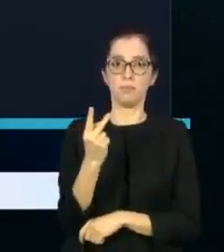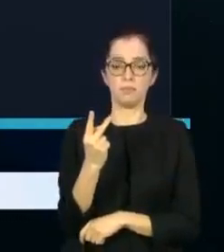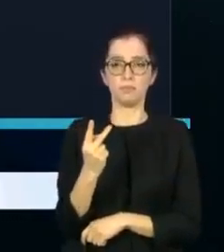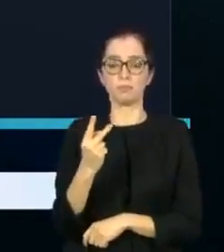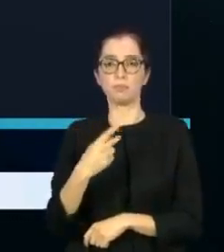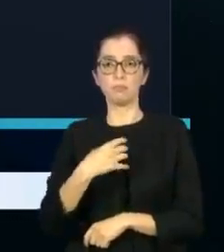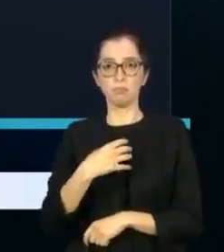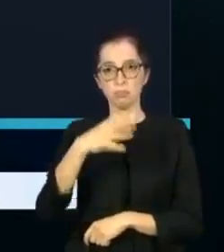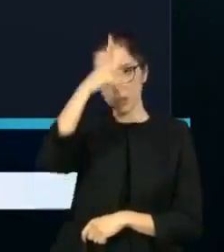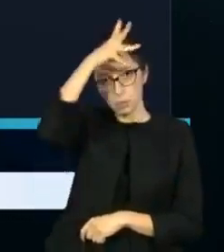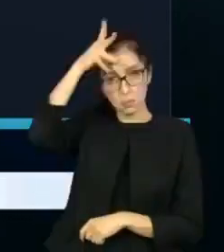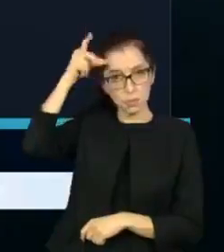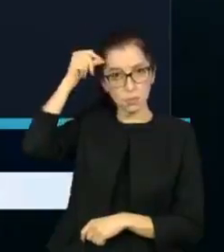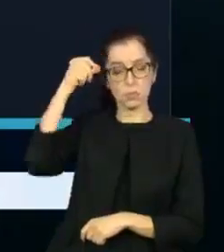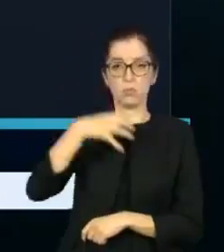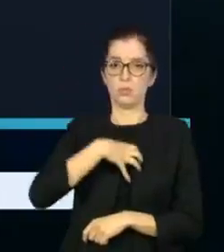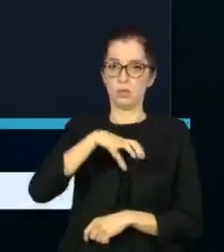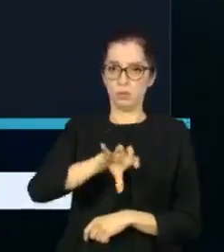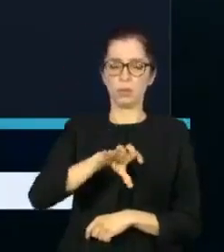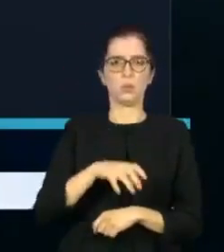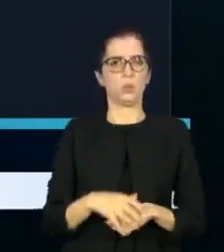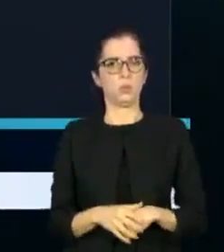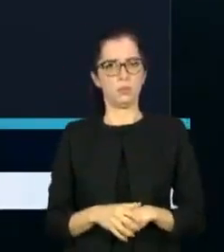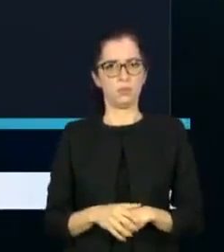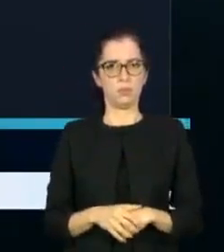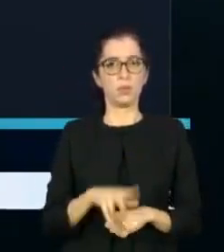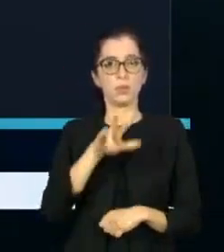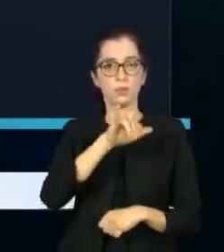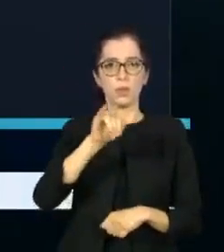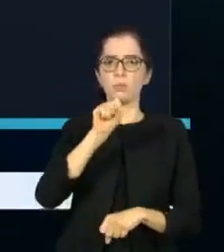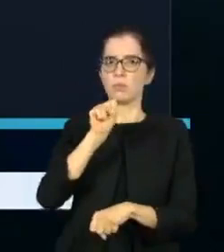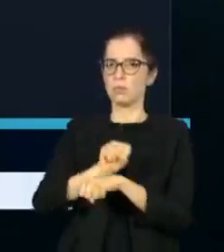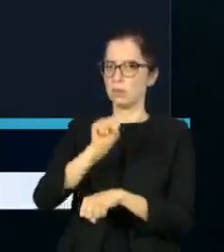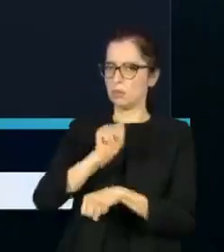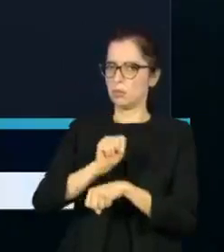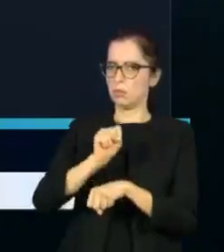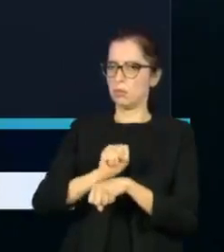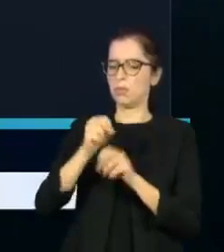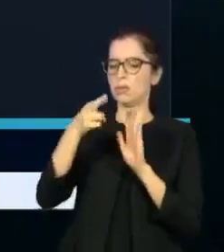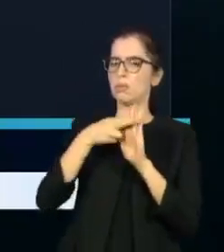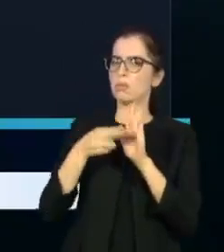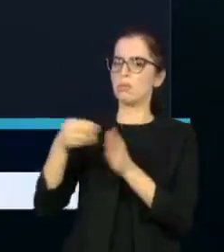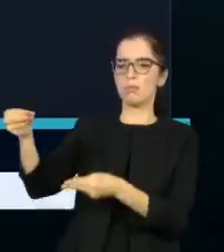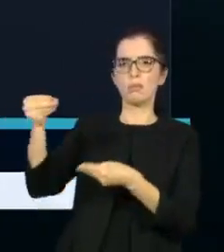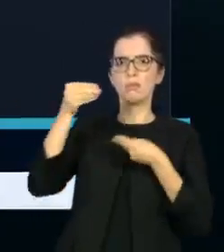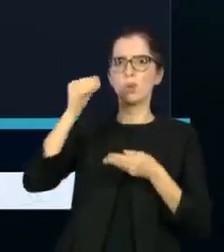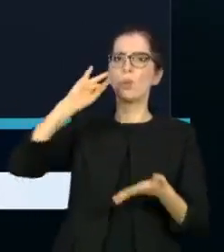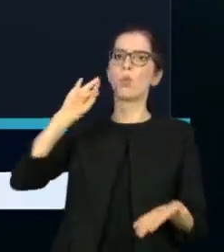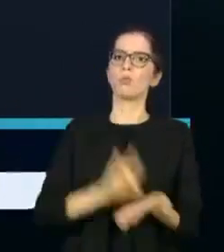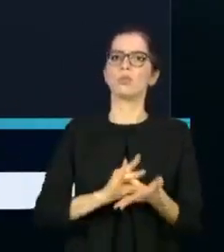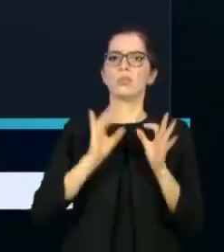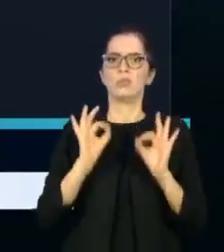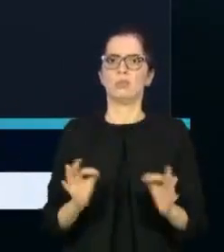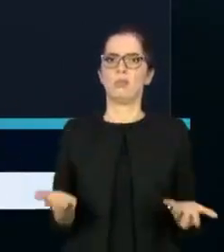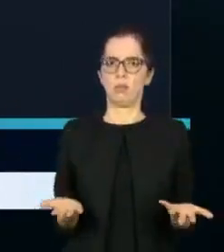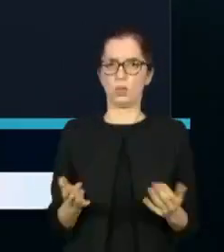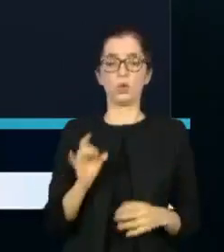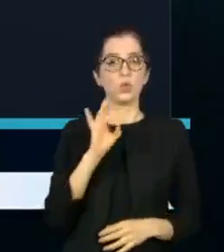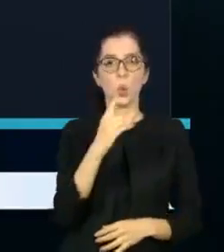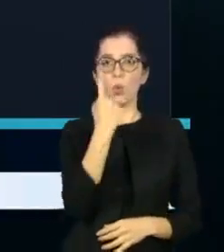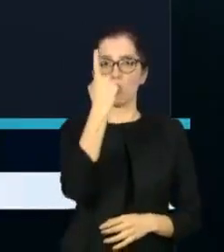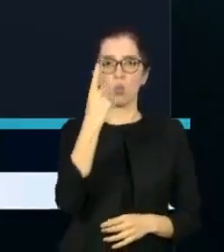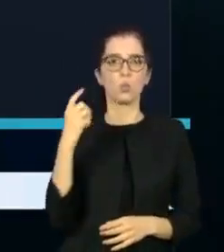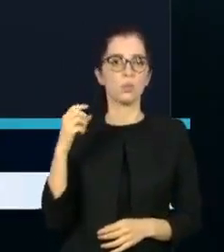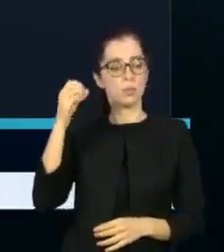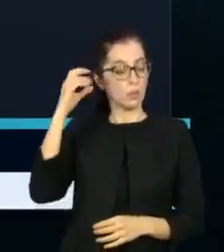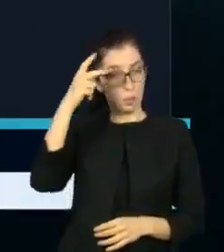executivos vão esperar uma notificação oficial do governo federal para adotar a medida. Apenas o prefeito de Cuiabá anunciou que não vai